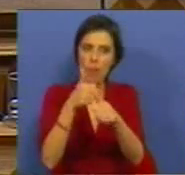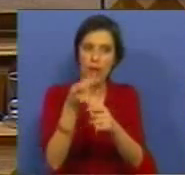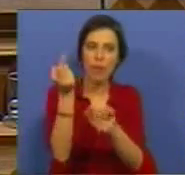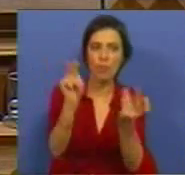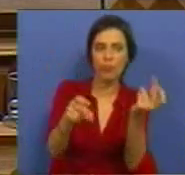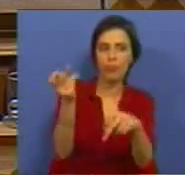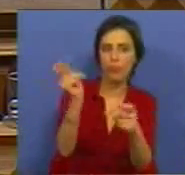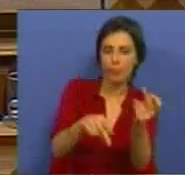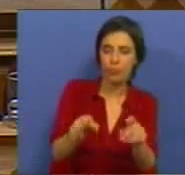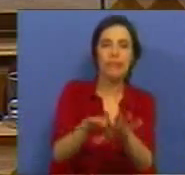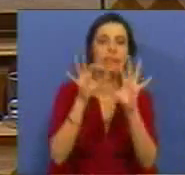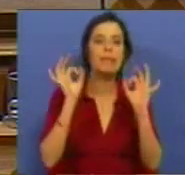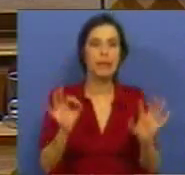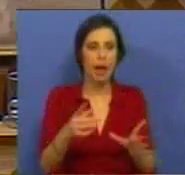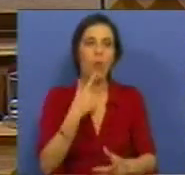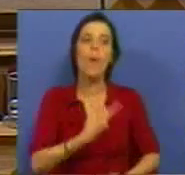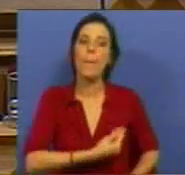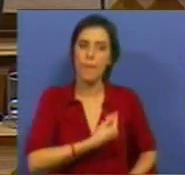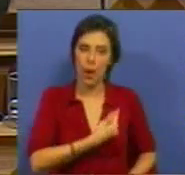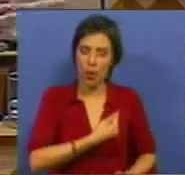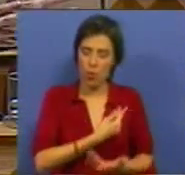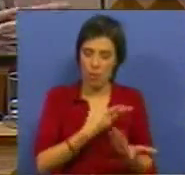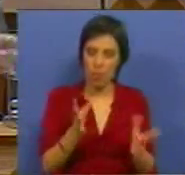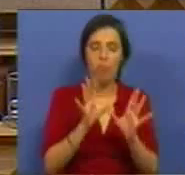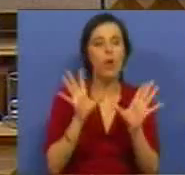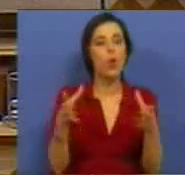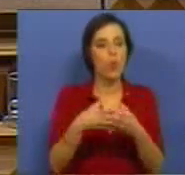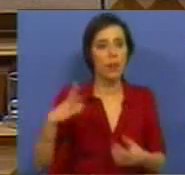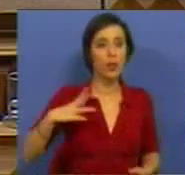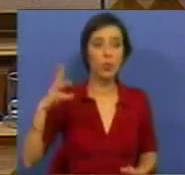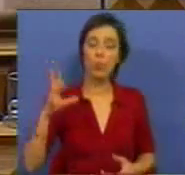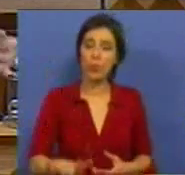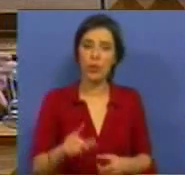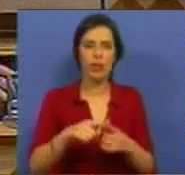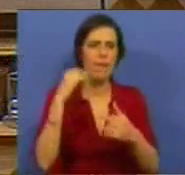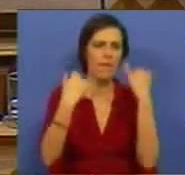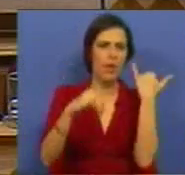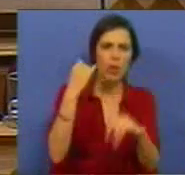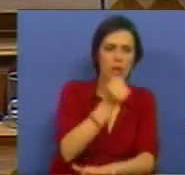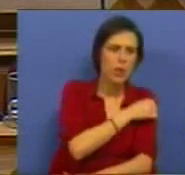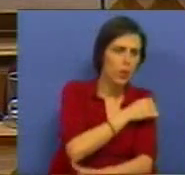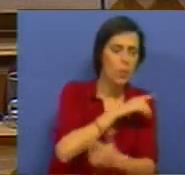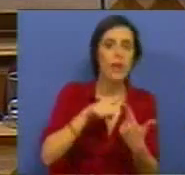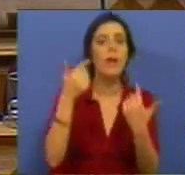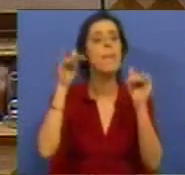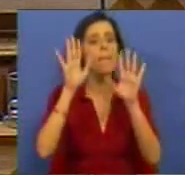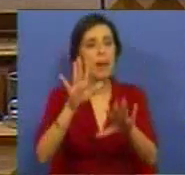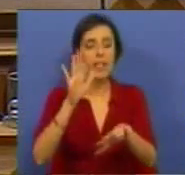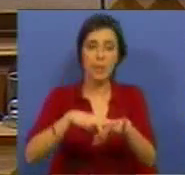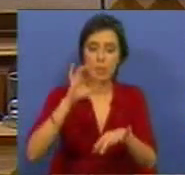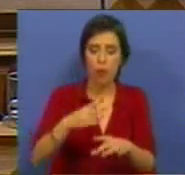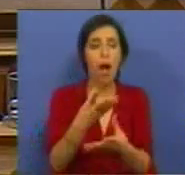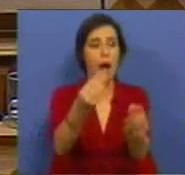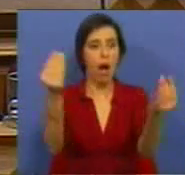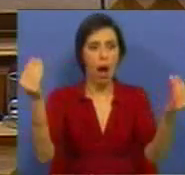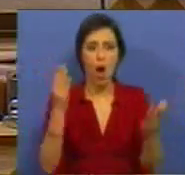fenómenos, também eles muito preocupantes nas comunidades portuguesas, da violência doméstica, mas também fruto, em